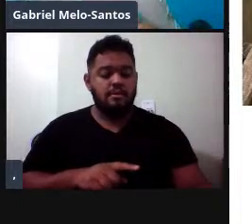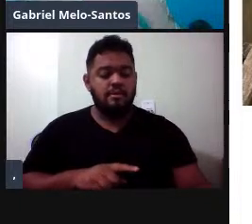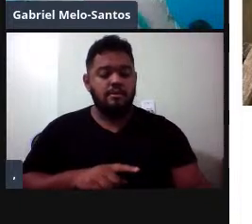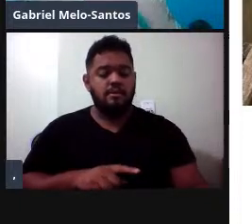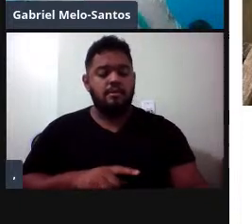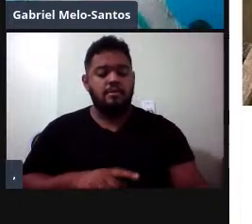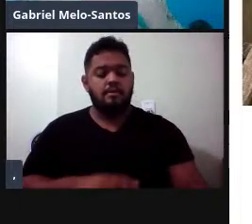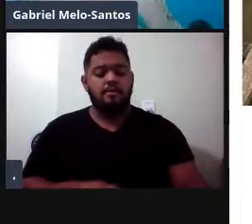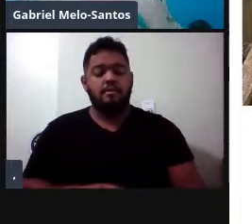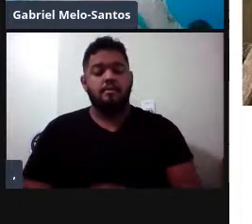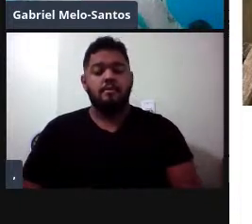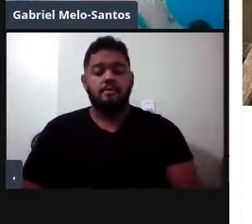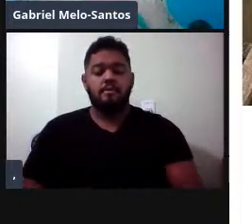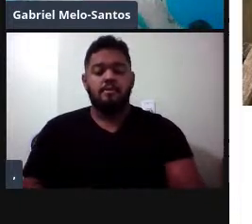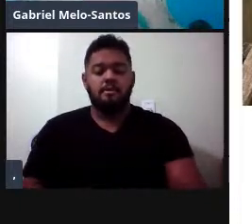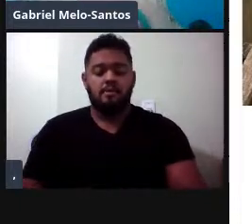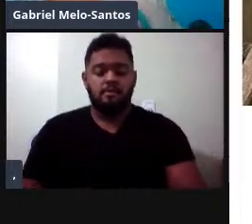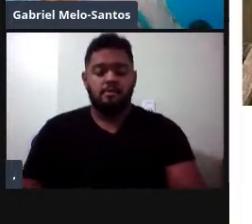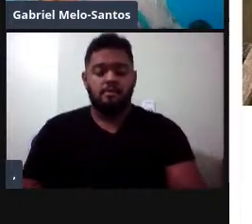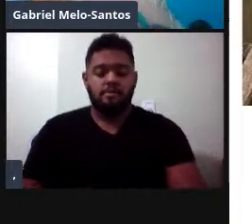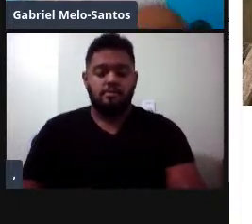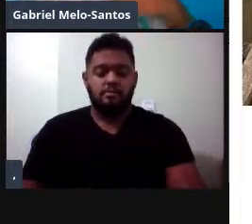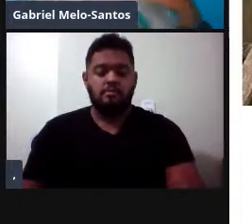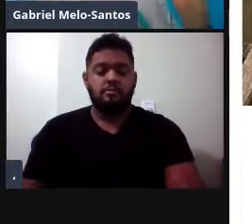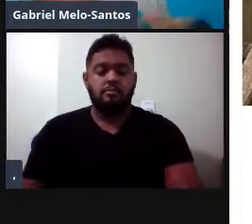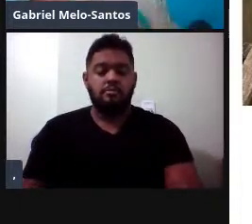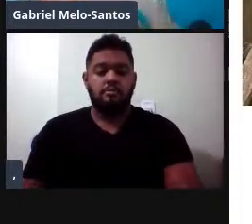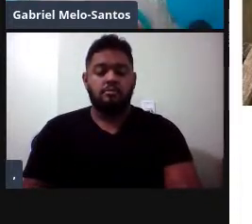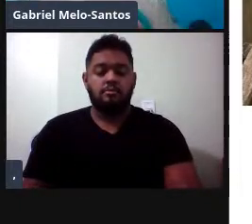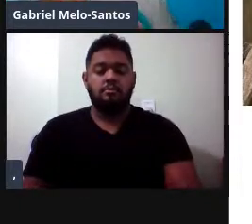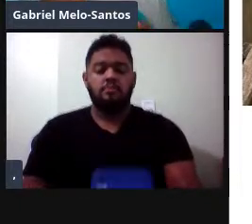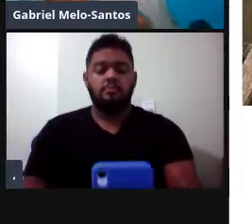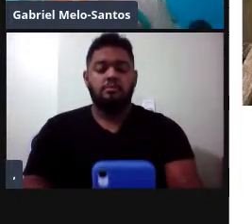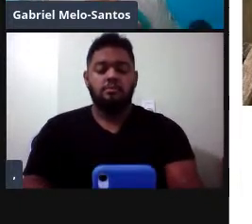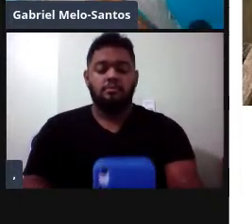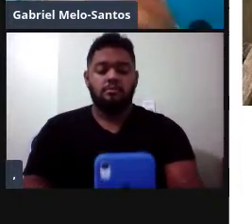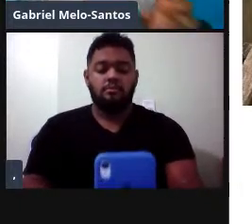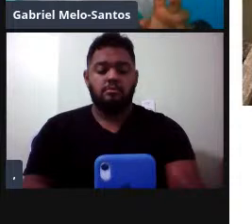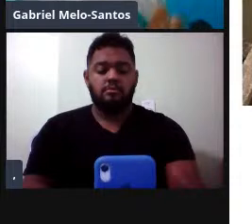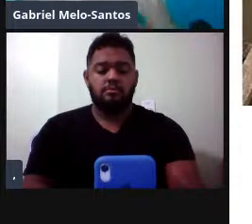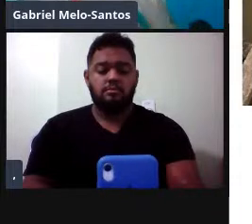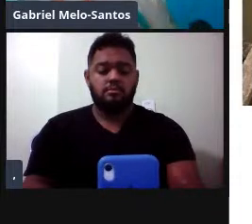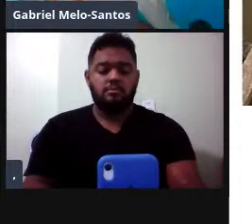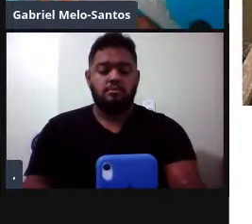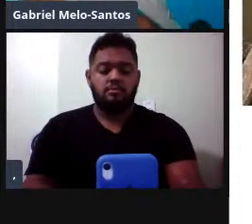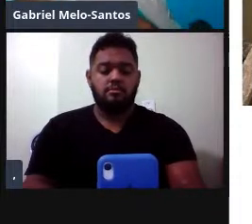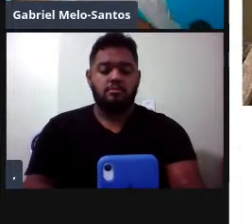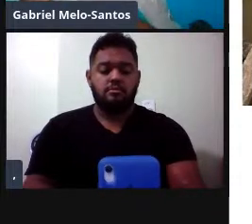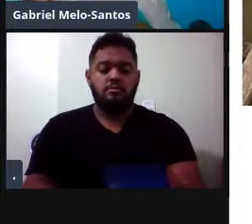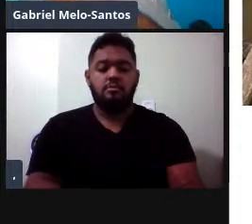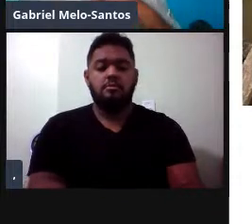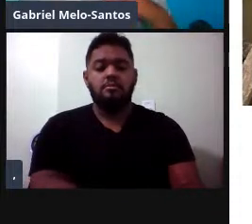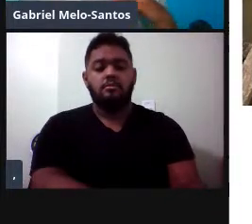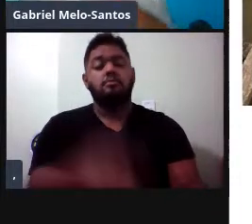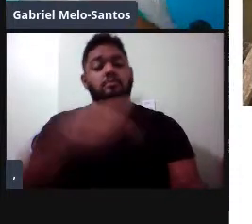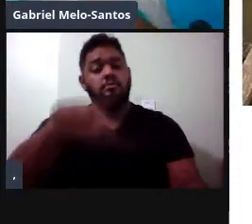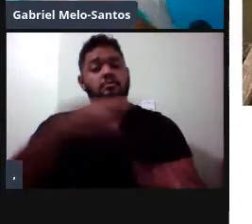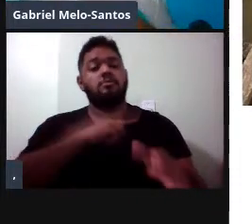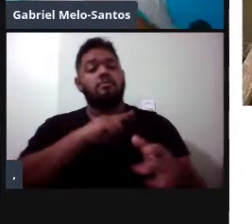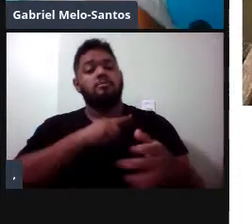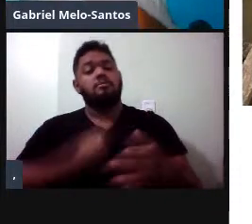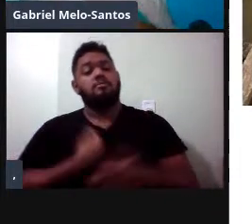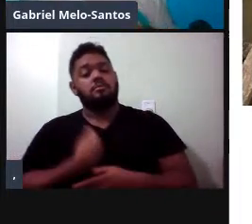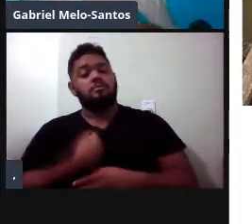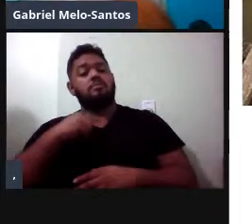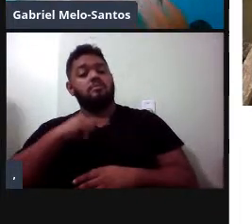fixava lá no mercado e deixava gravando e observava comportamentos animais, quais indivíduos que estavam lá, se